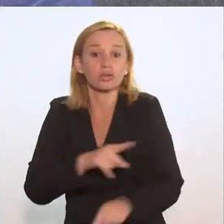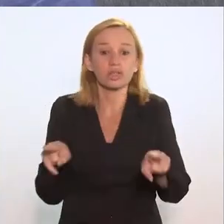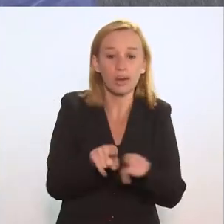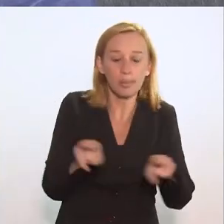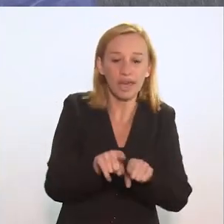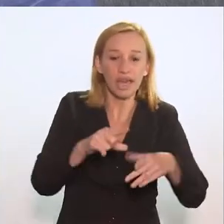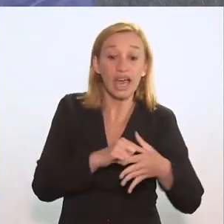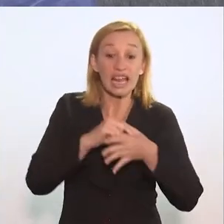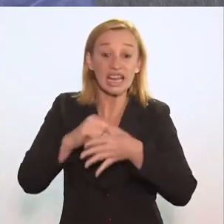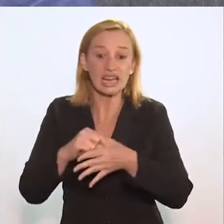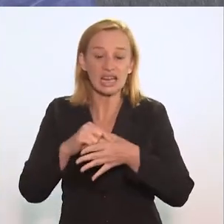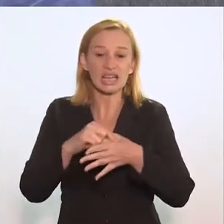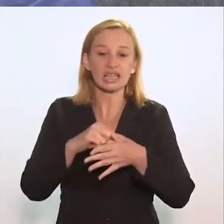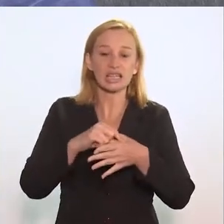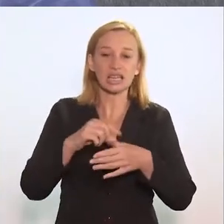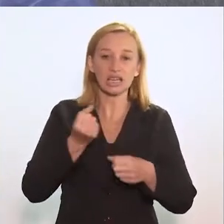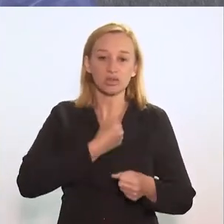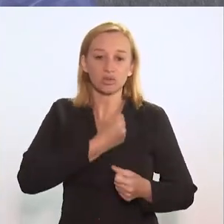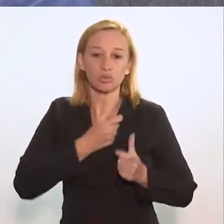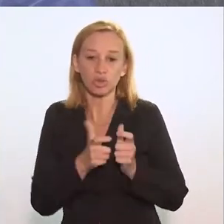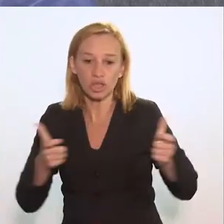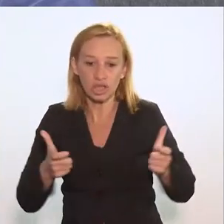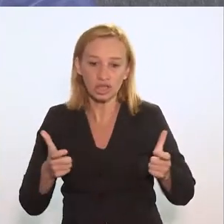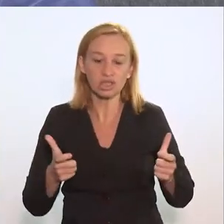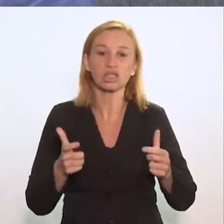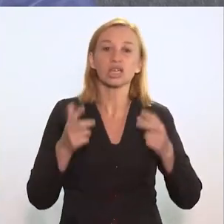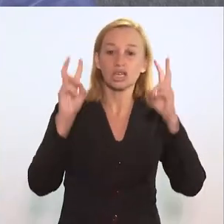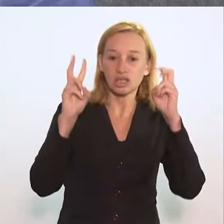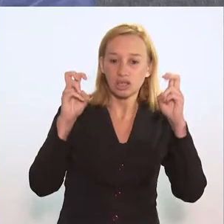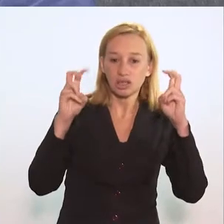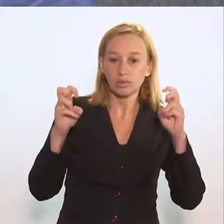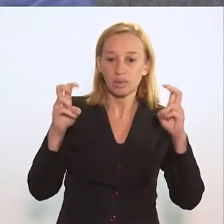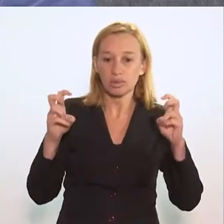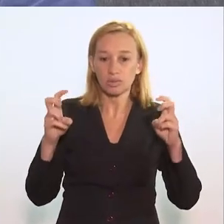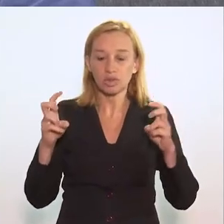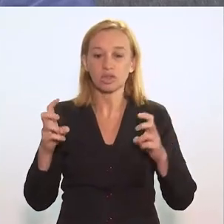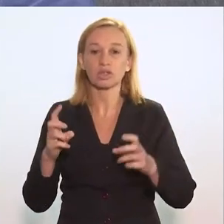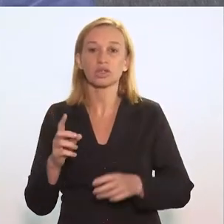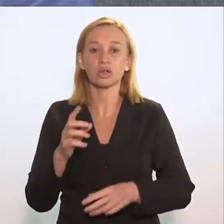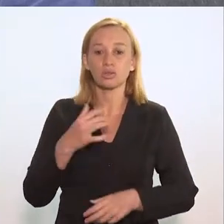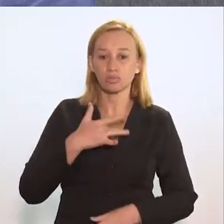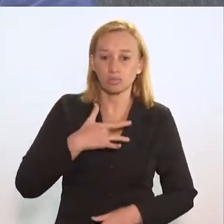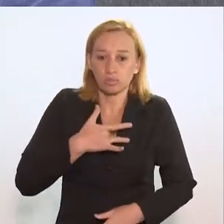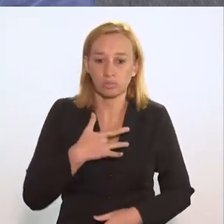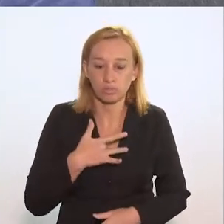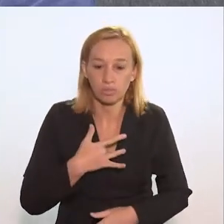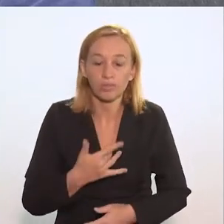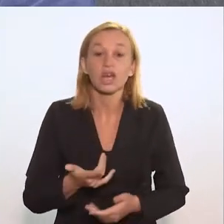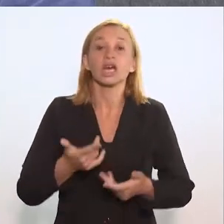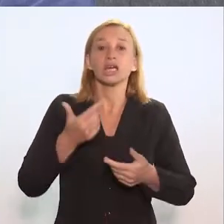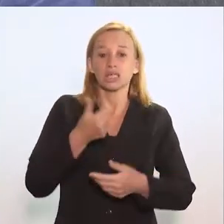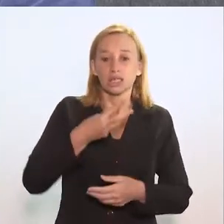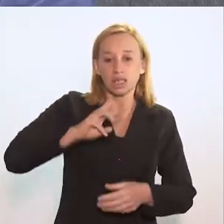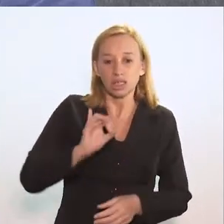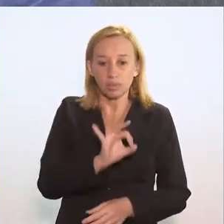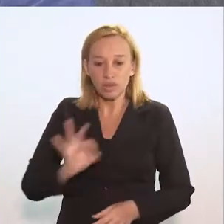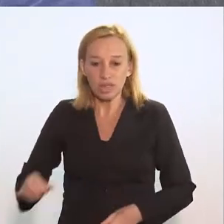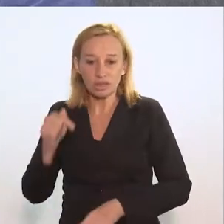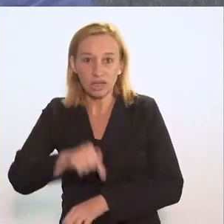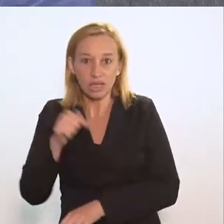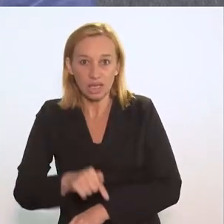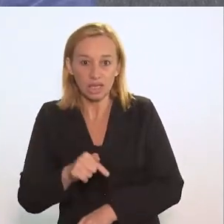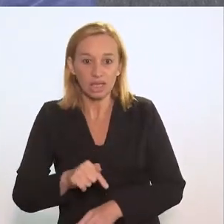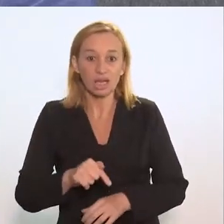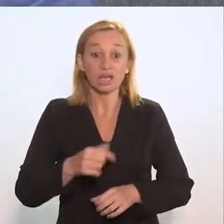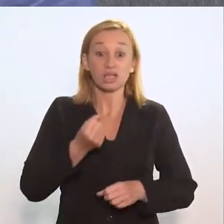estado do Rio também é líder nacional quanto ao número de casos resistentes à tuberculose. 30% deles ocorrem